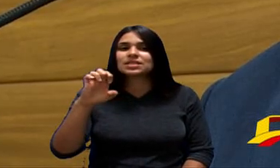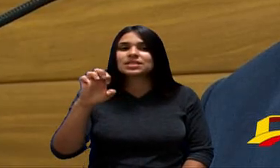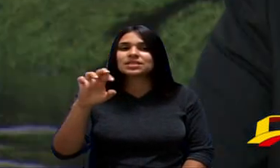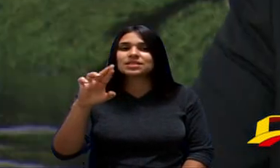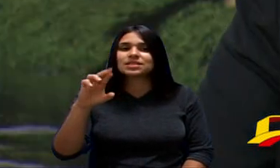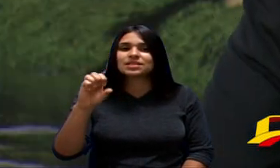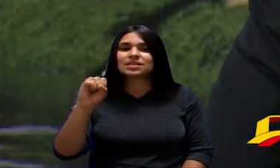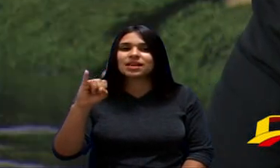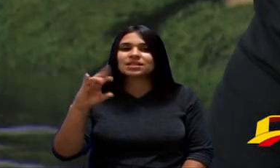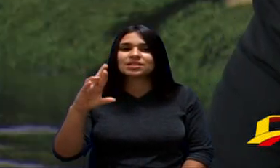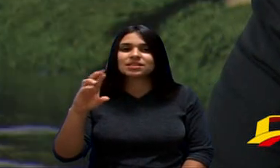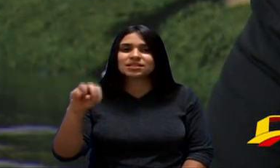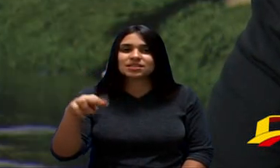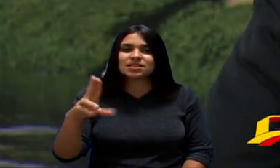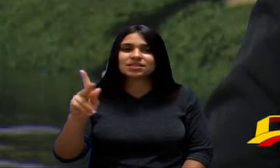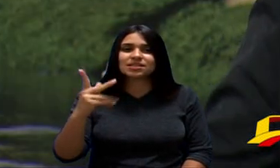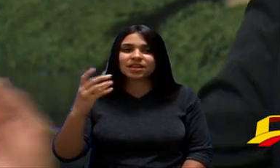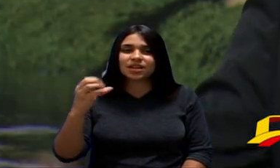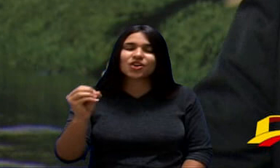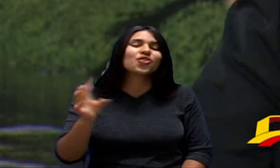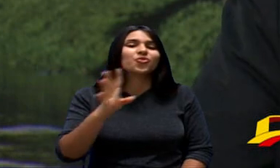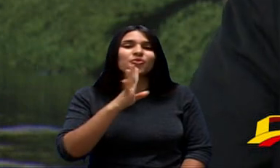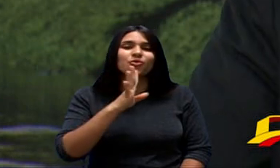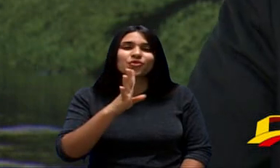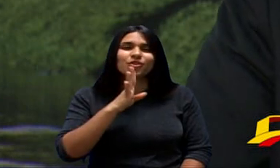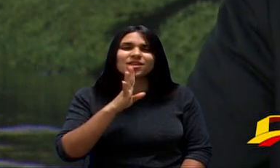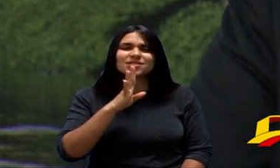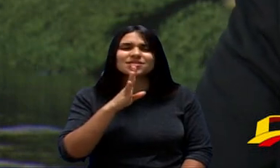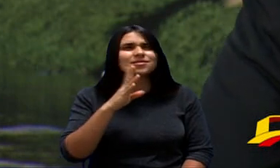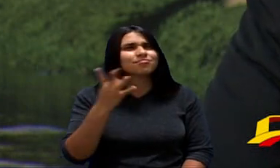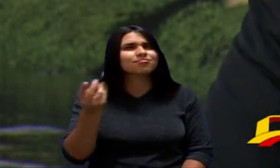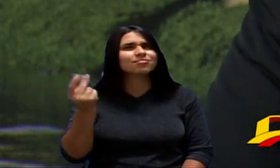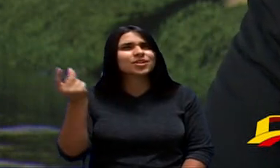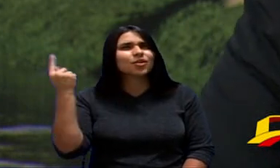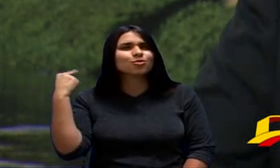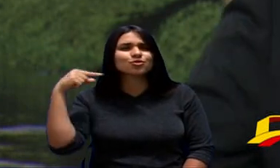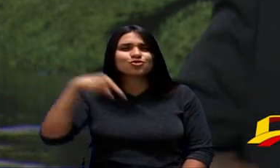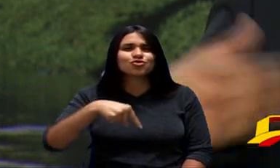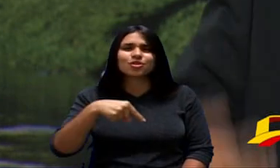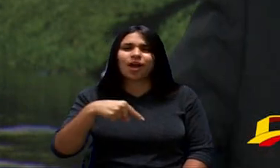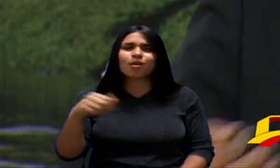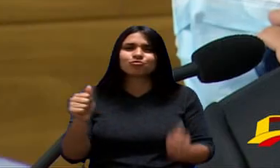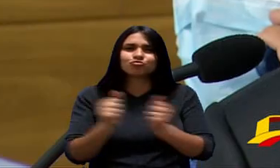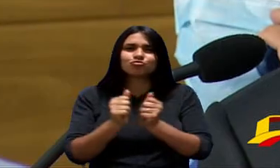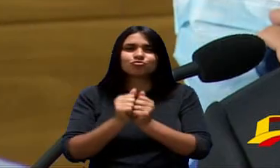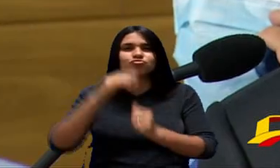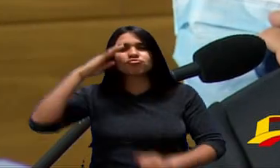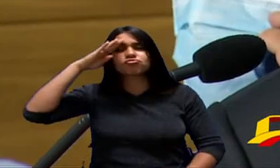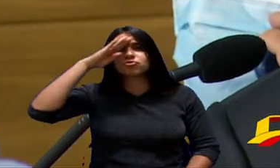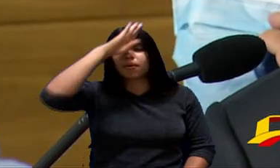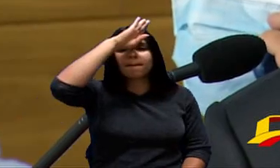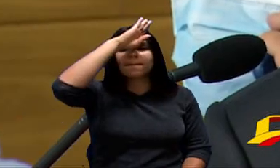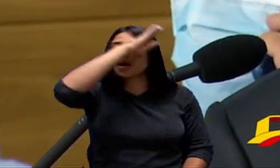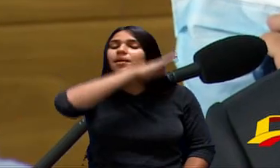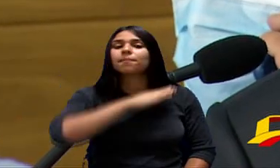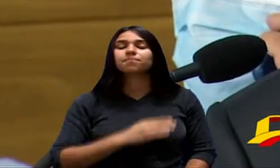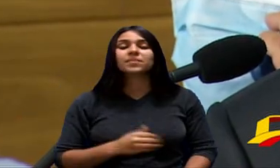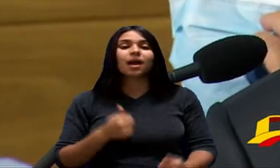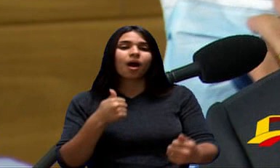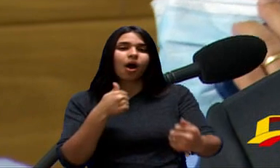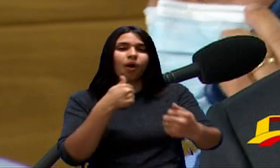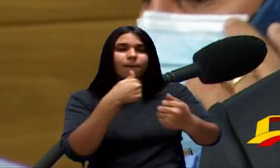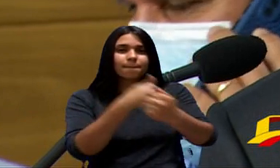Grande Parceiro Aprendi Gostar Dele Conheci Aquele Dia Que O Bolsonaro Já Acompanho O Trabalho Também Dele